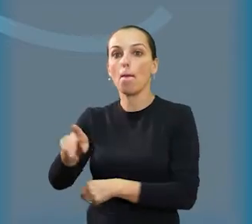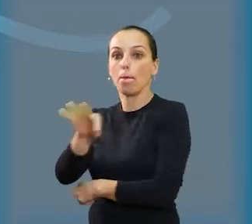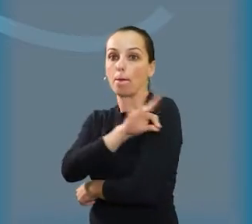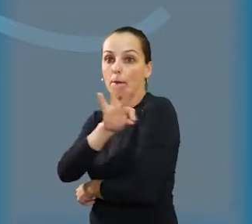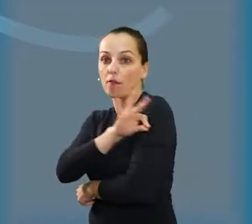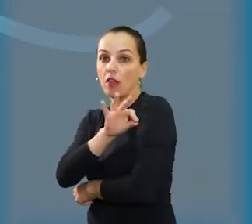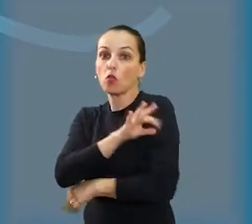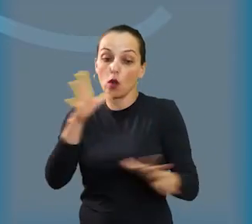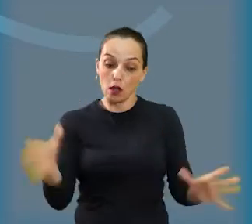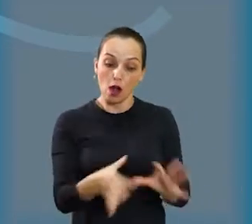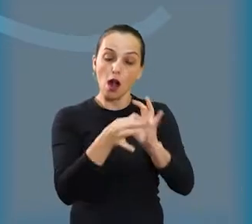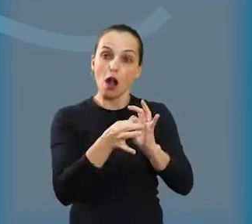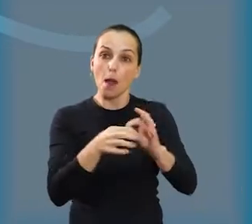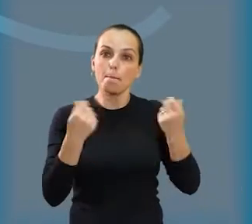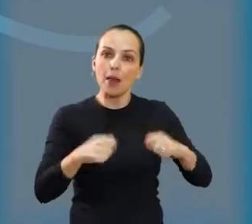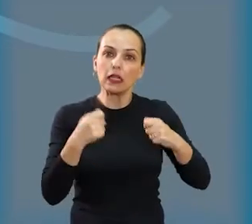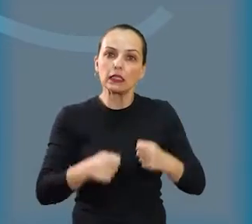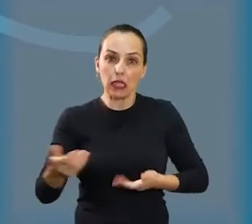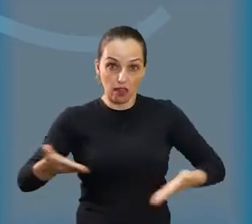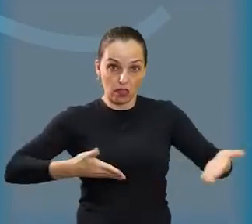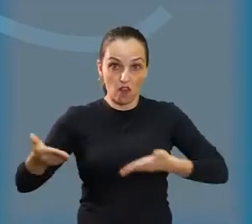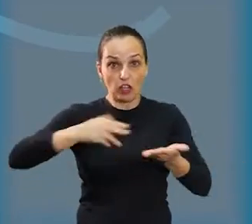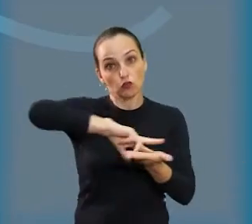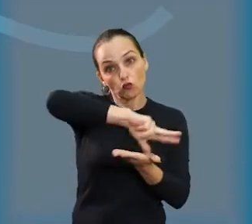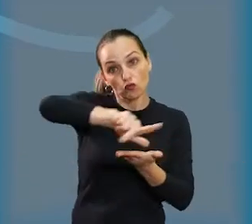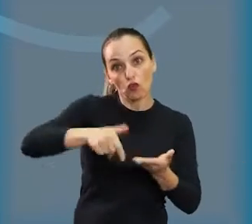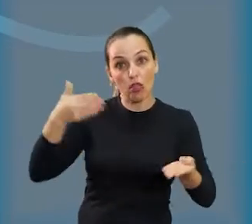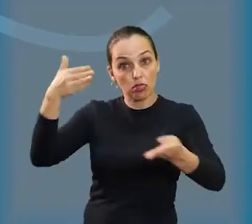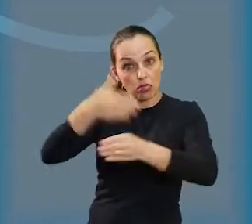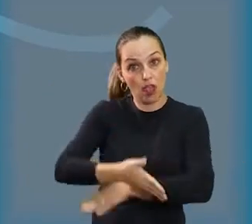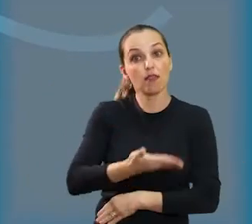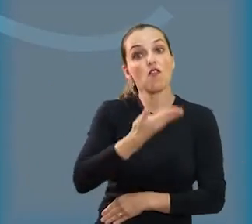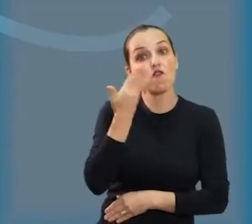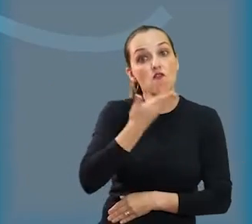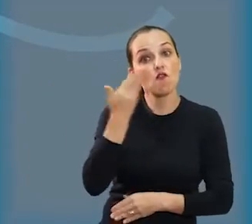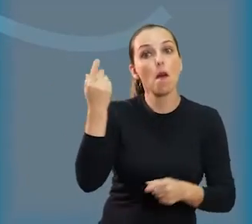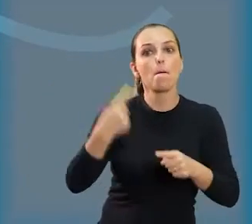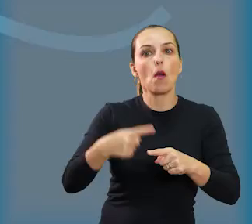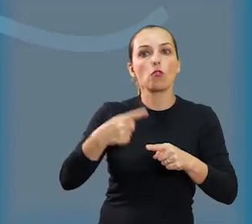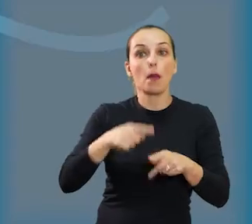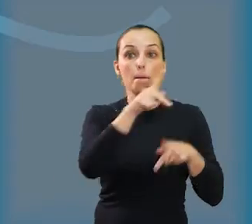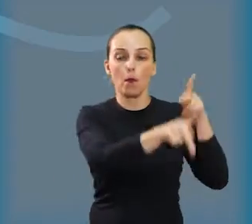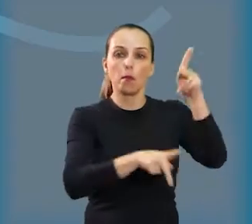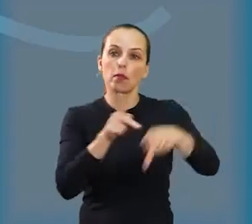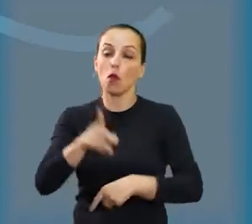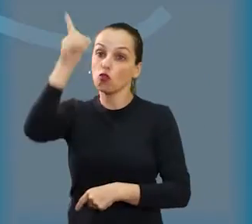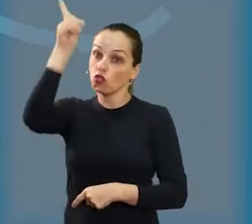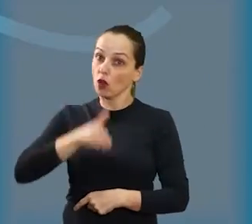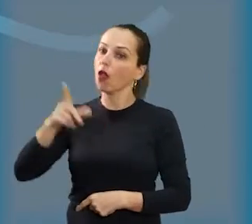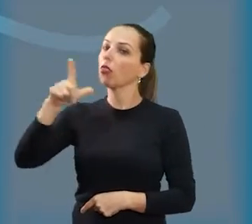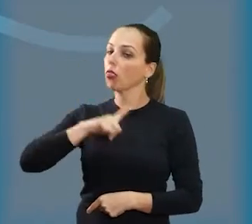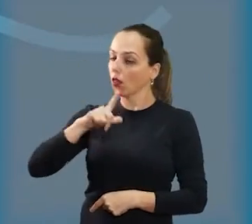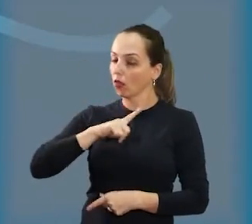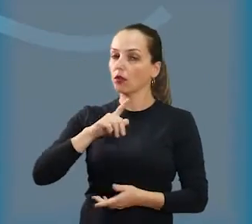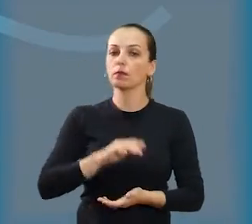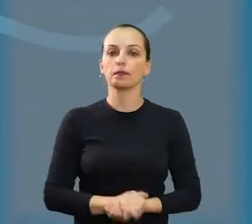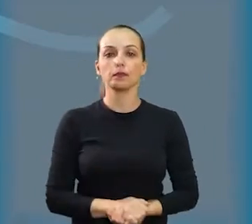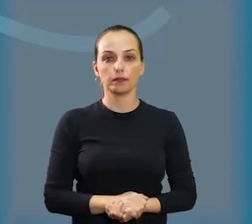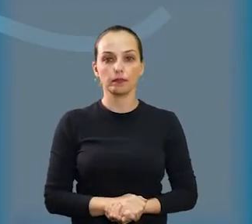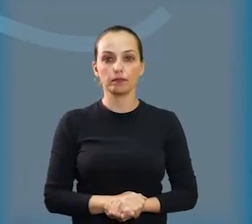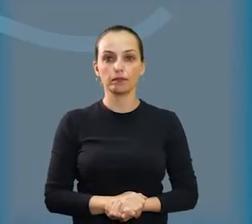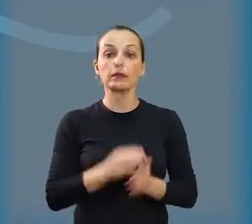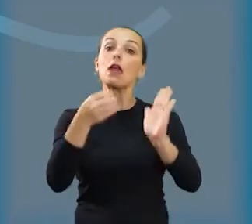aproximar a população da máquina pública, pensando sempre na facilitação de acesso a serviços que são de direito da